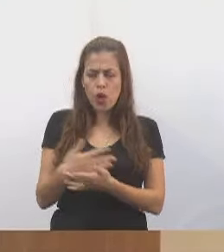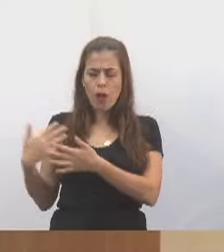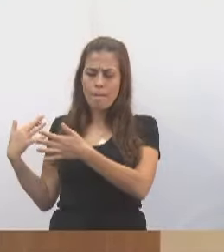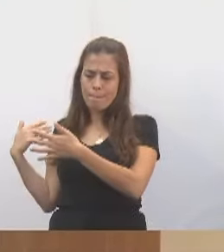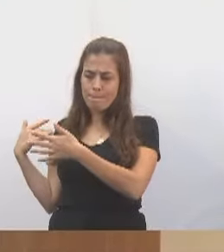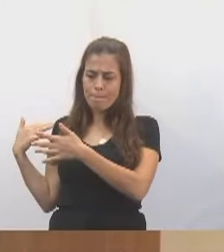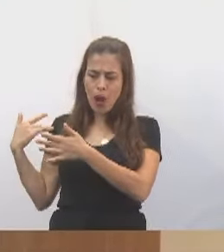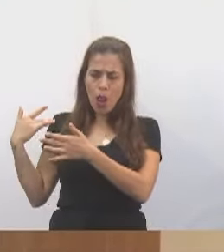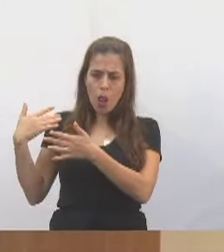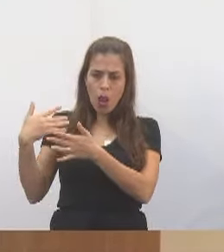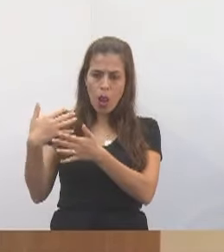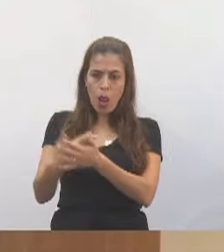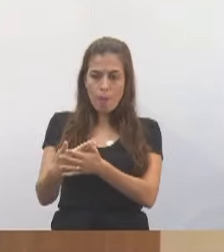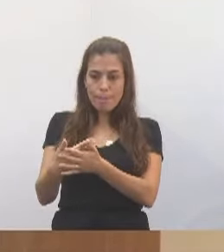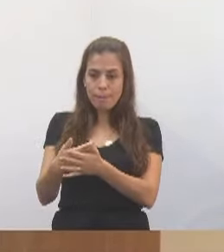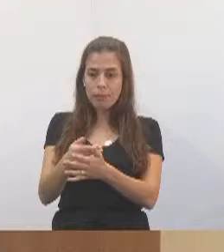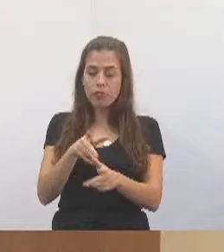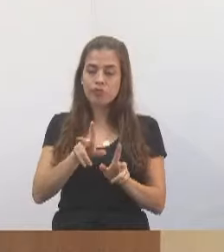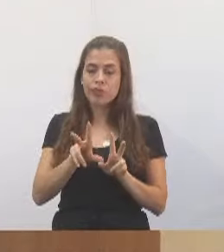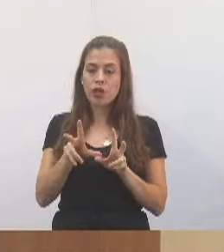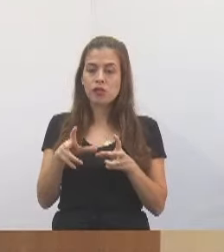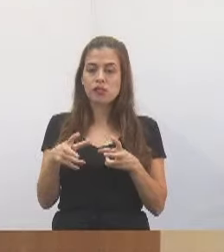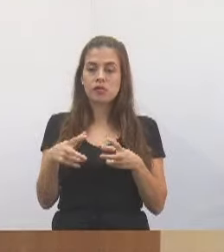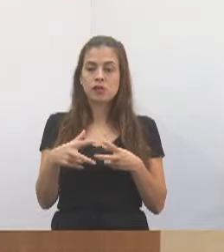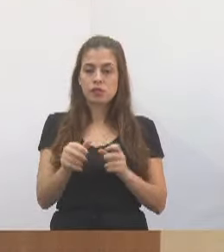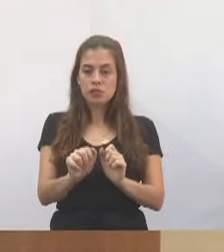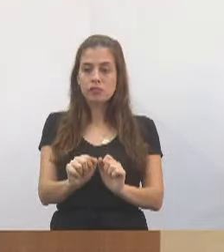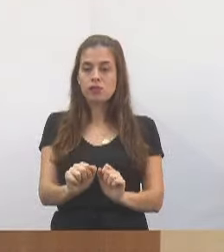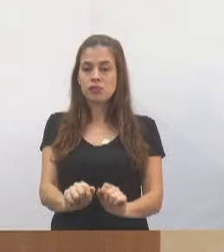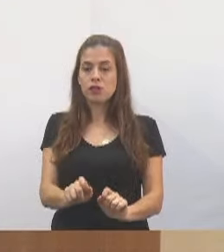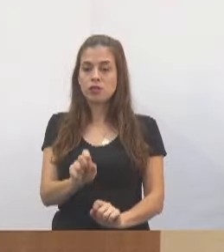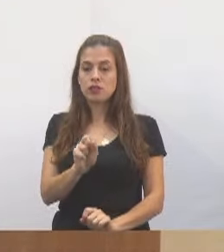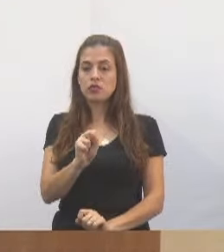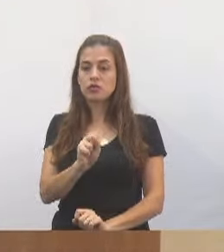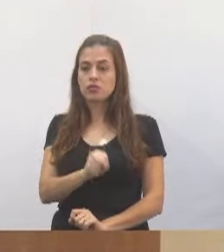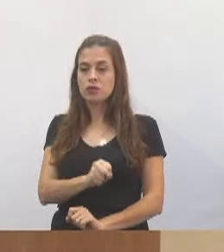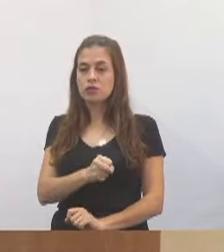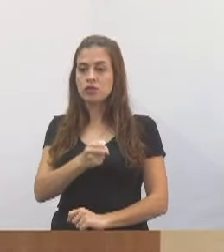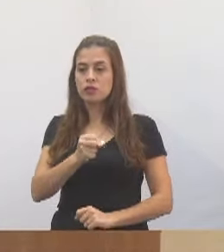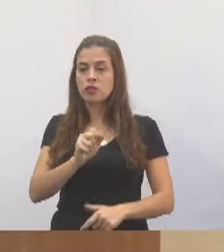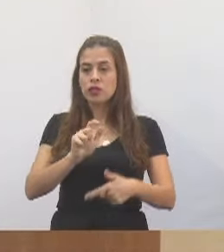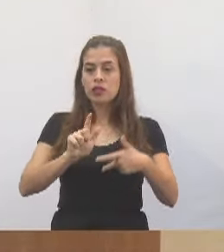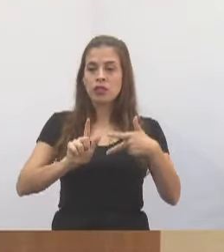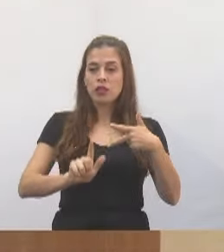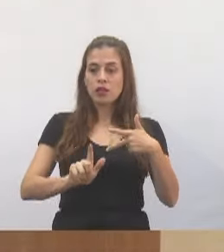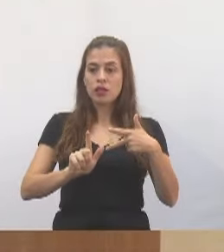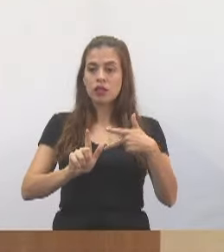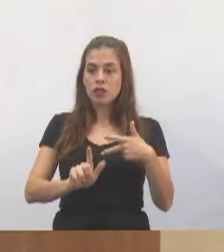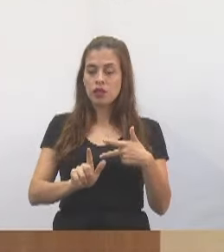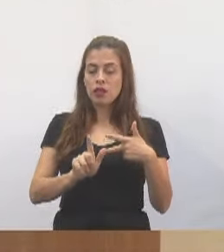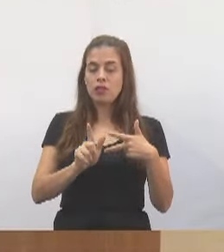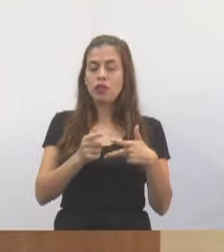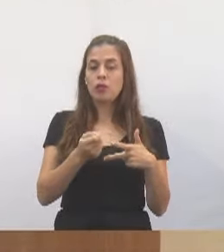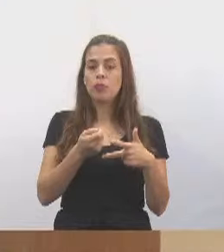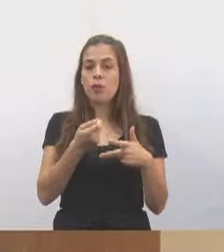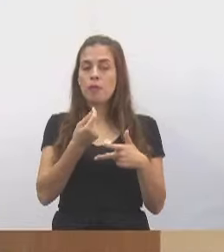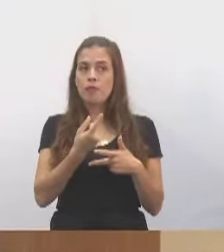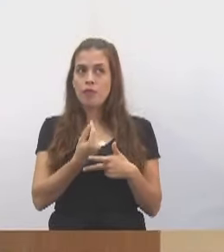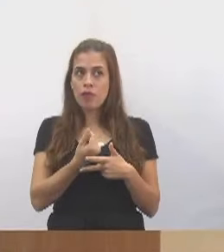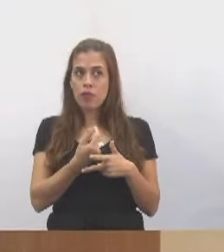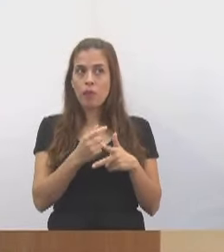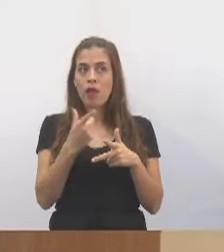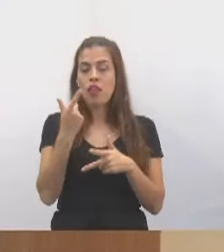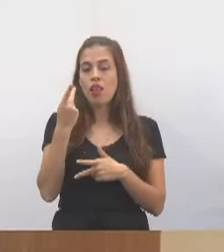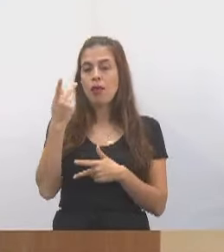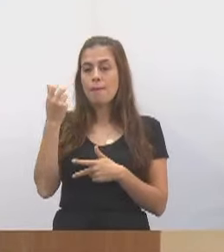de que a Câmara poderia sim legislar sobre a contribuição previdenciária, porque se trata de